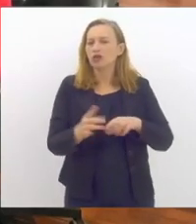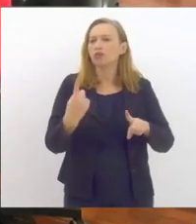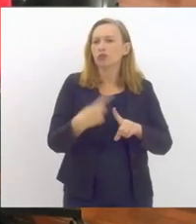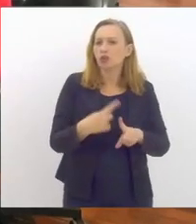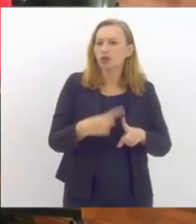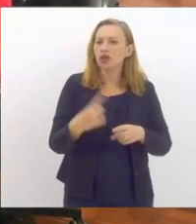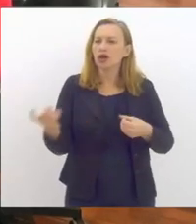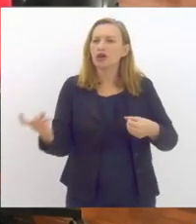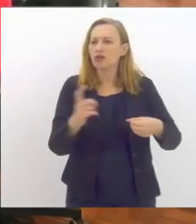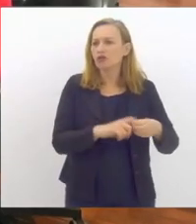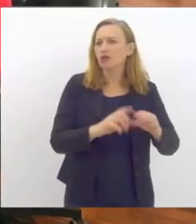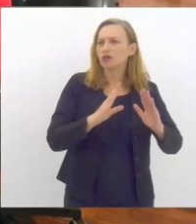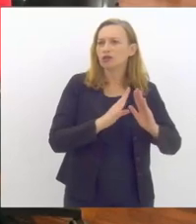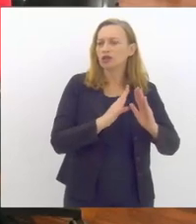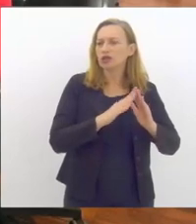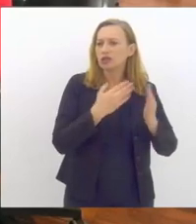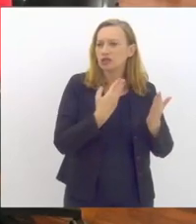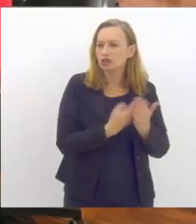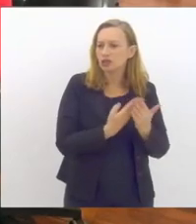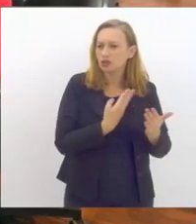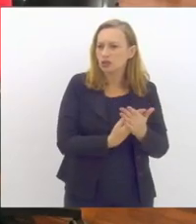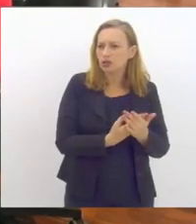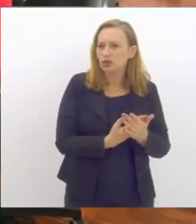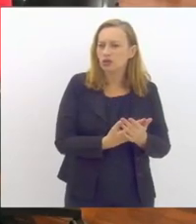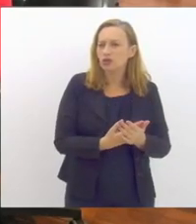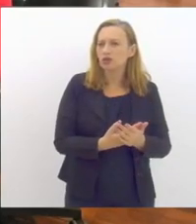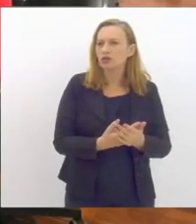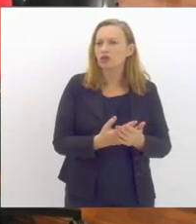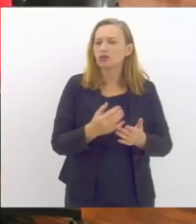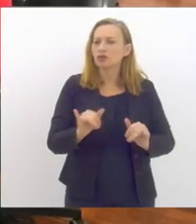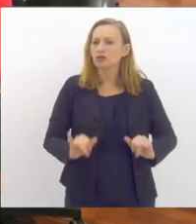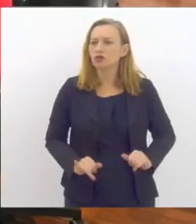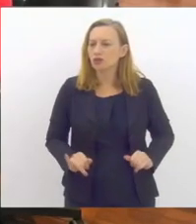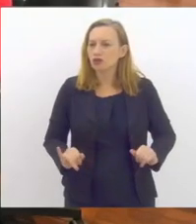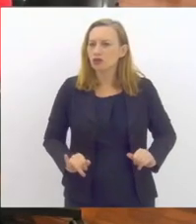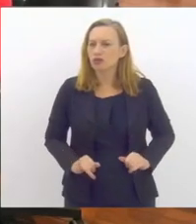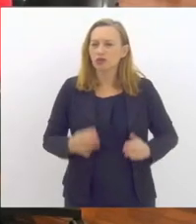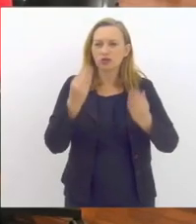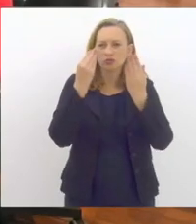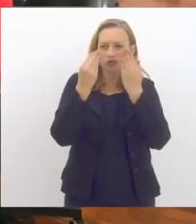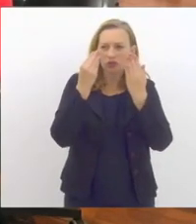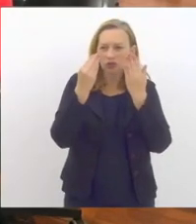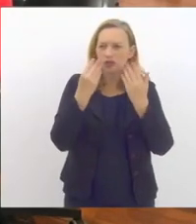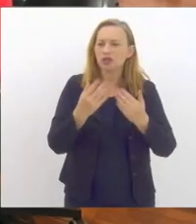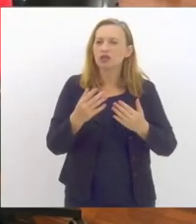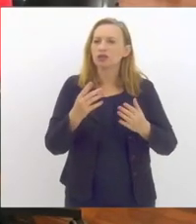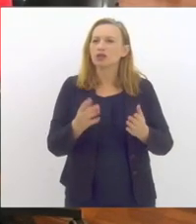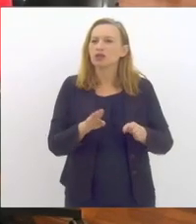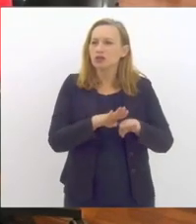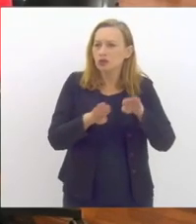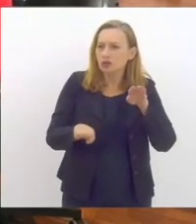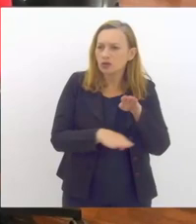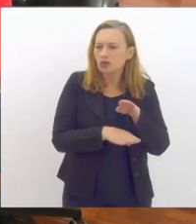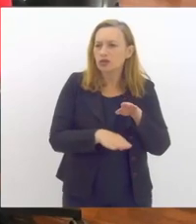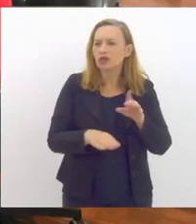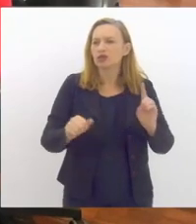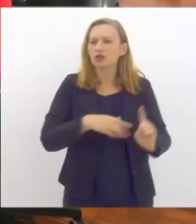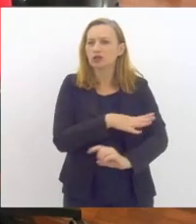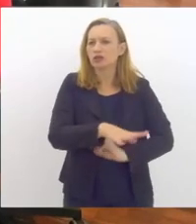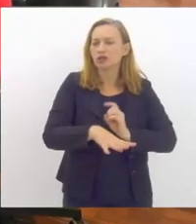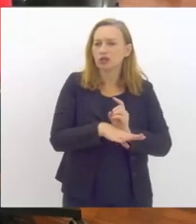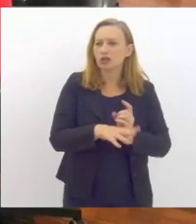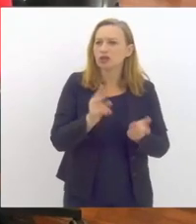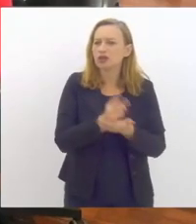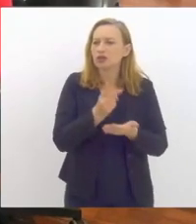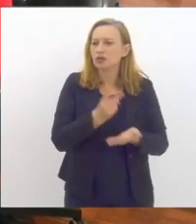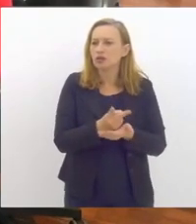a volta às aulas revelou sofrimento psíquico aprofundamento das desigualdades sociais mesmo com as aulas